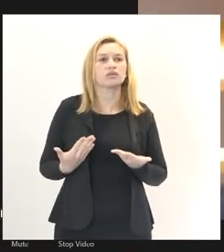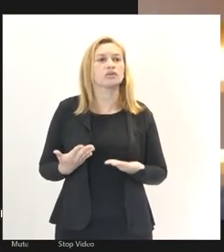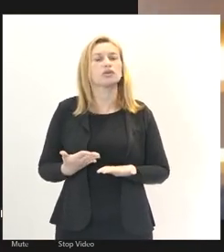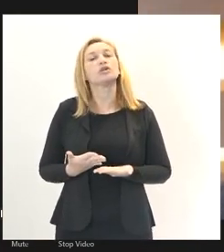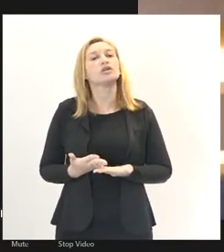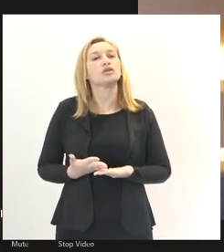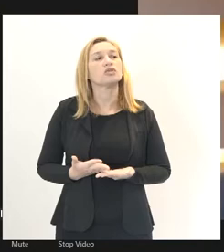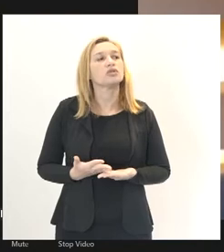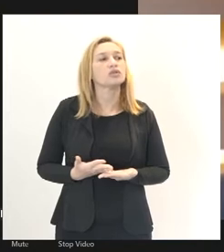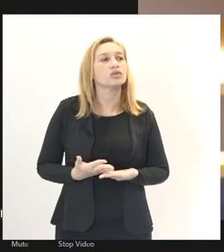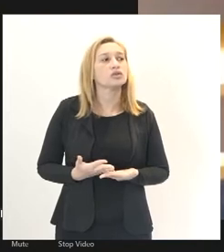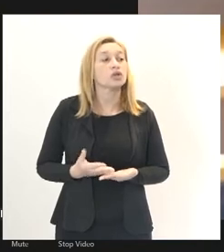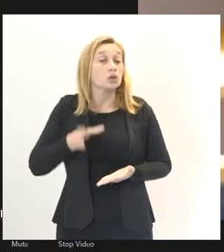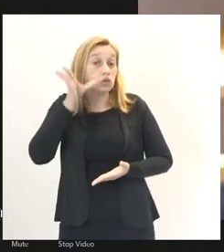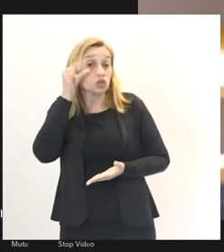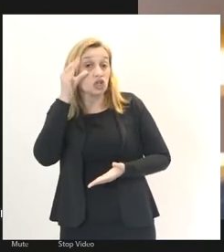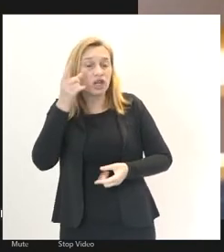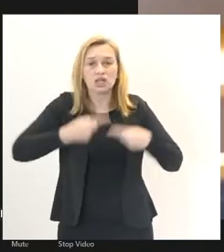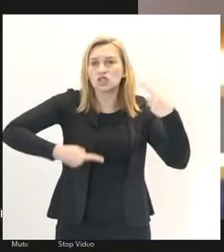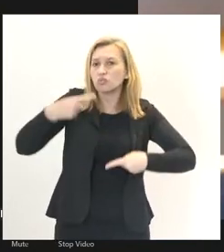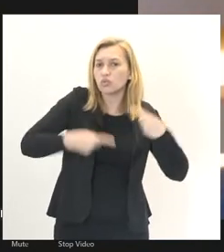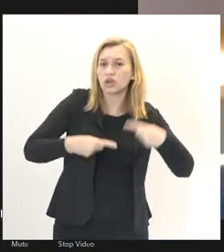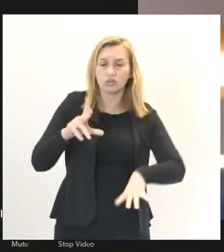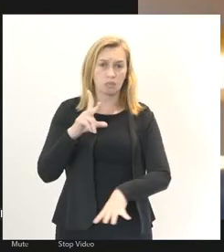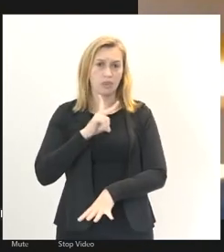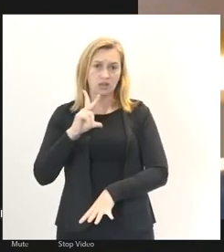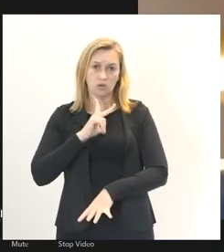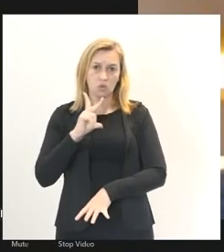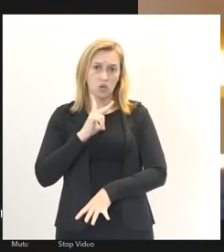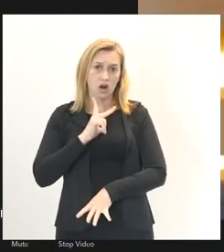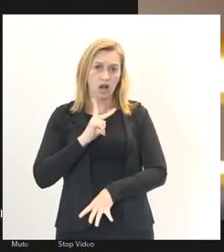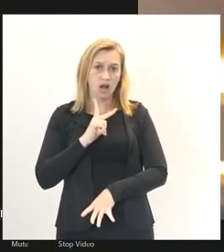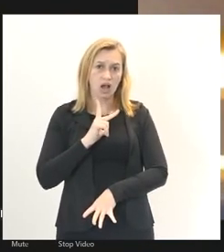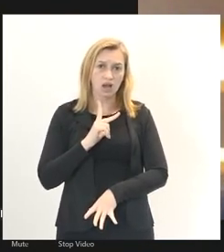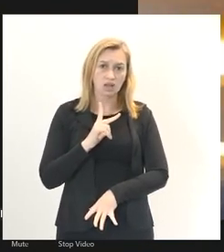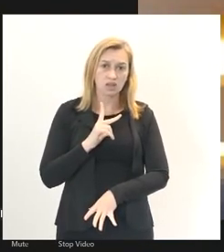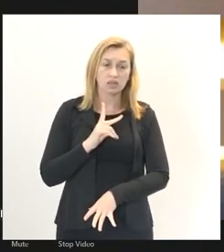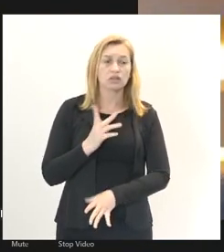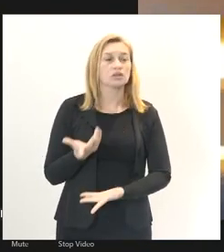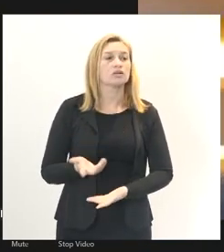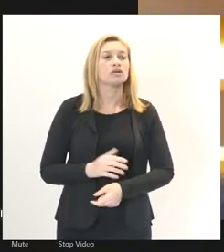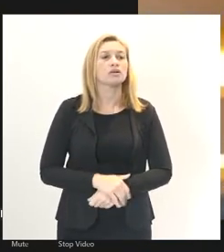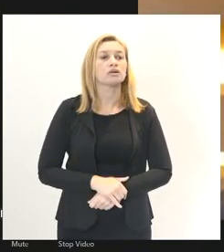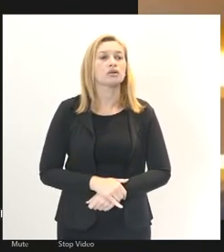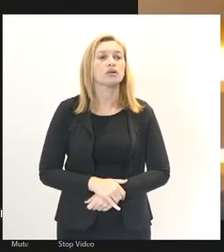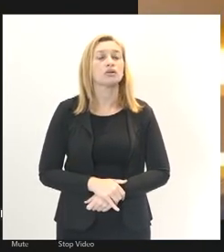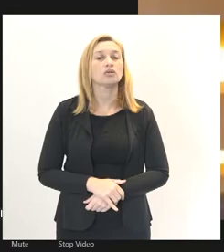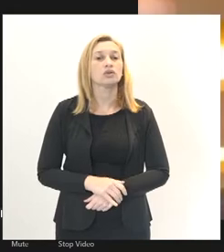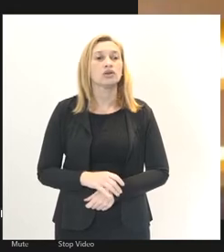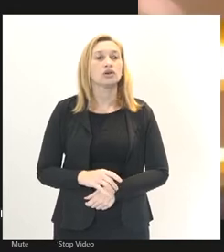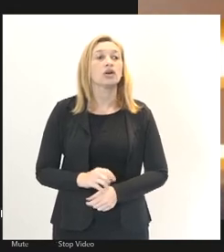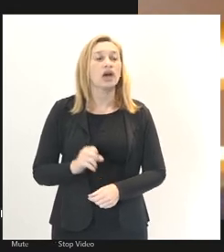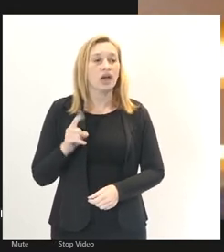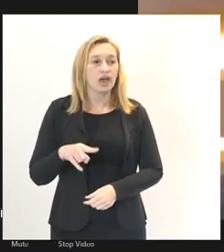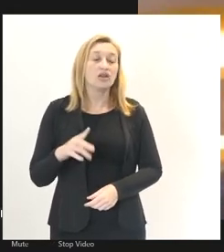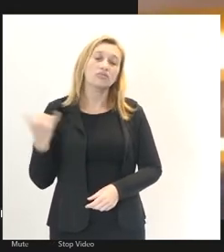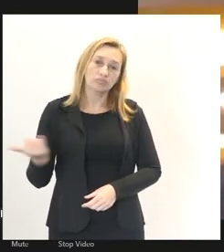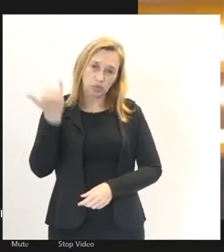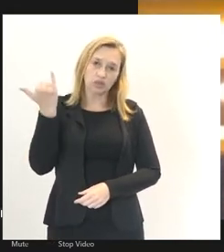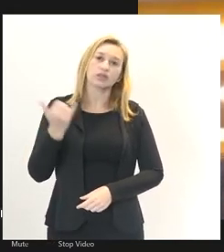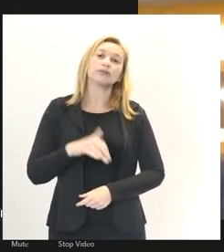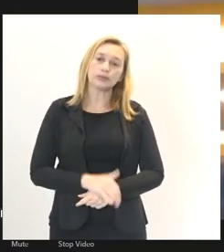dos interesses políticos e pessoais da sua chefia imediata, então é um instrumento fundamental